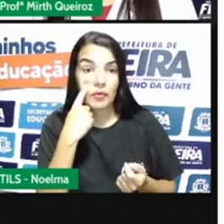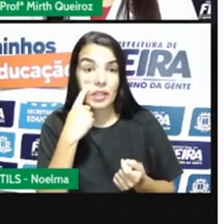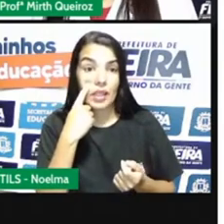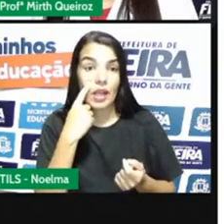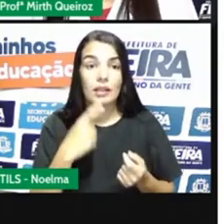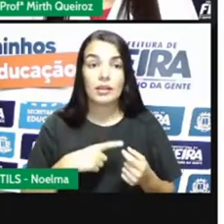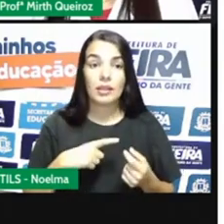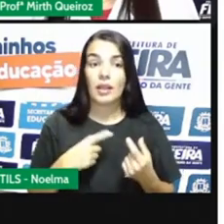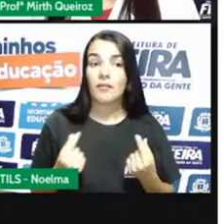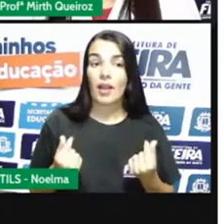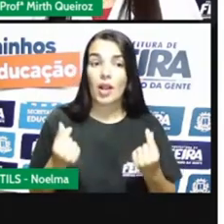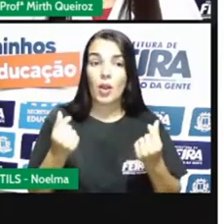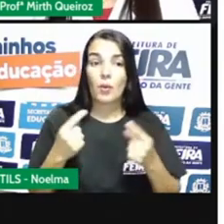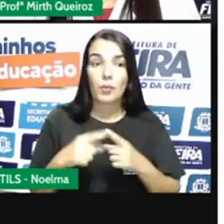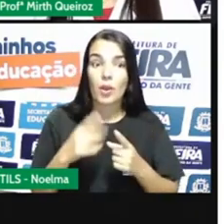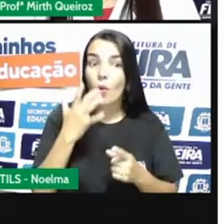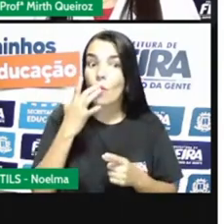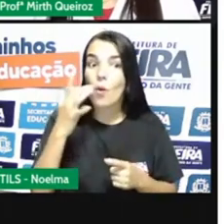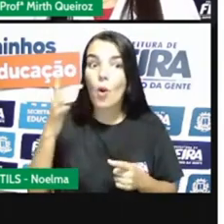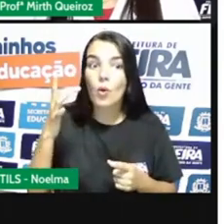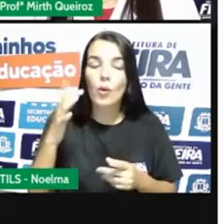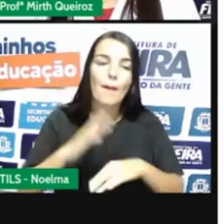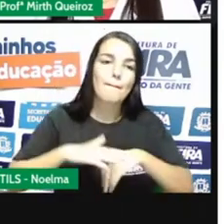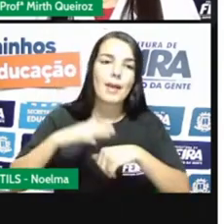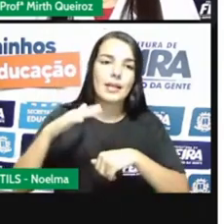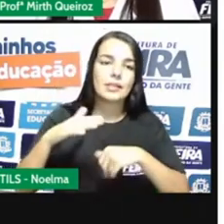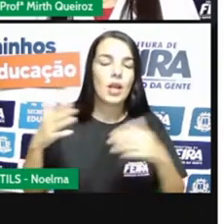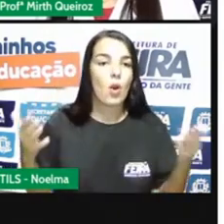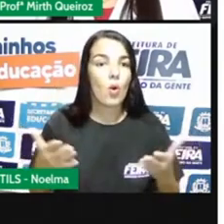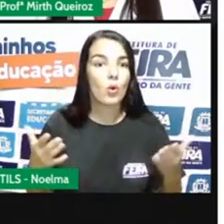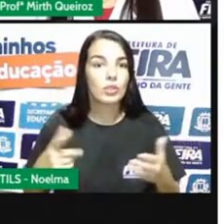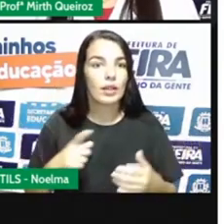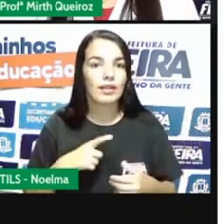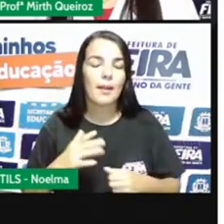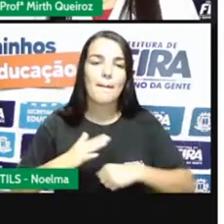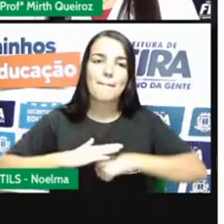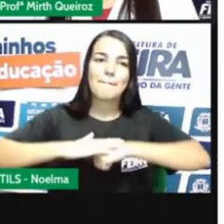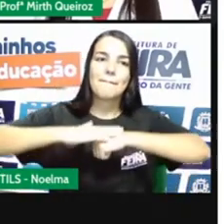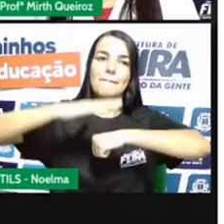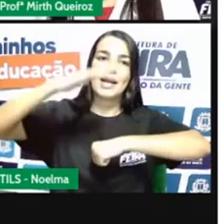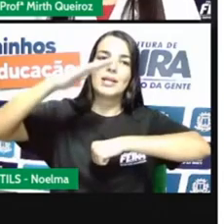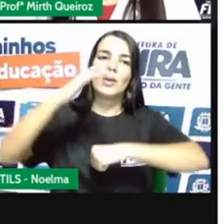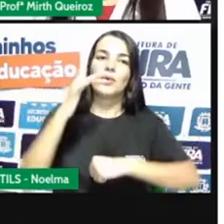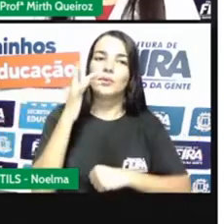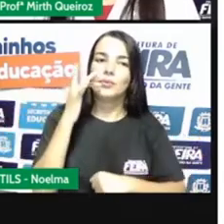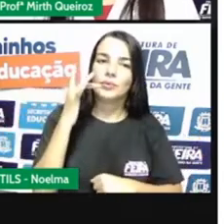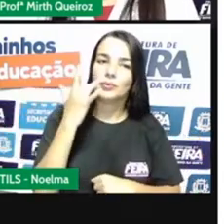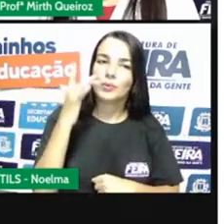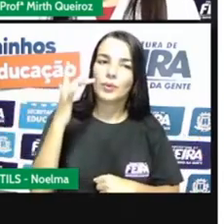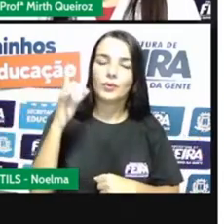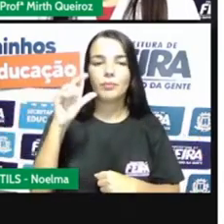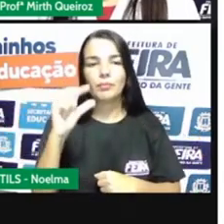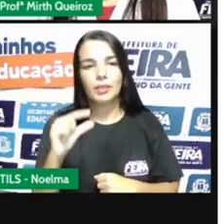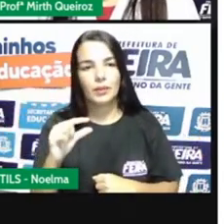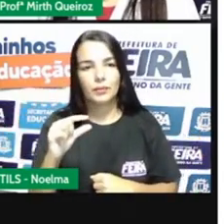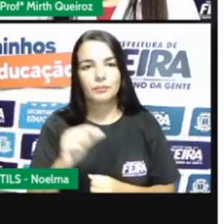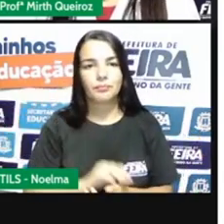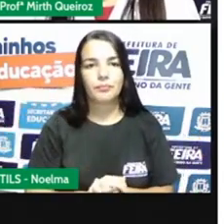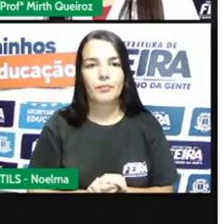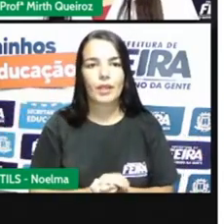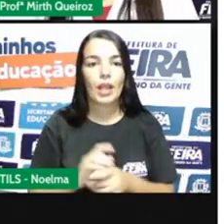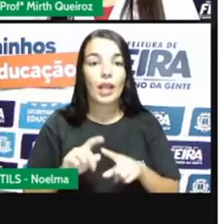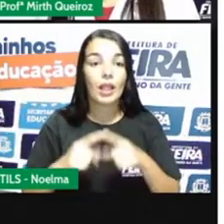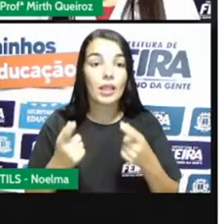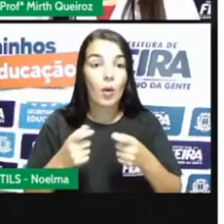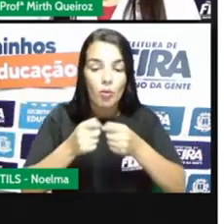na época, né? Hoje o diamante já tem um valor absurdo. Com isso houve o